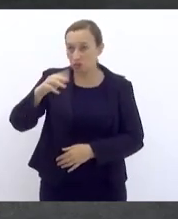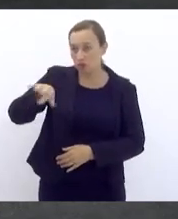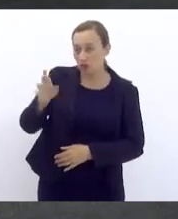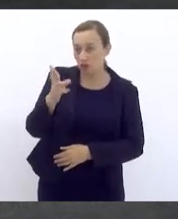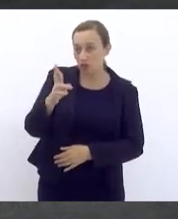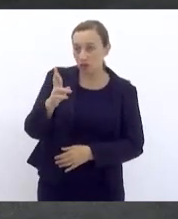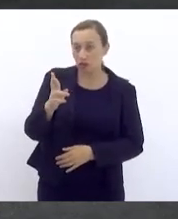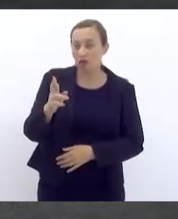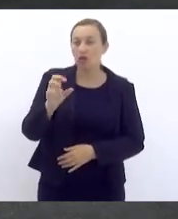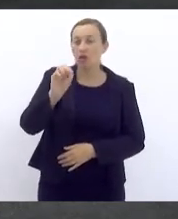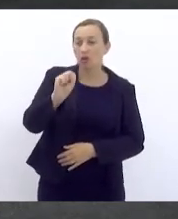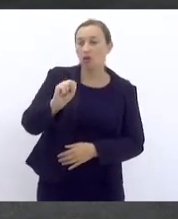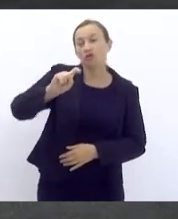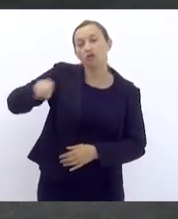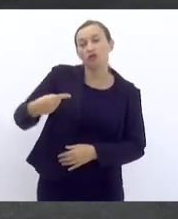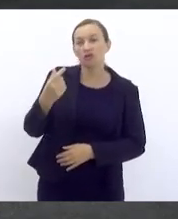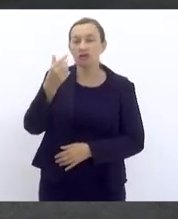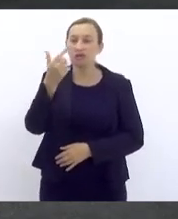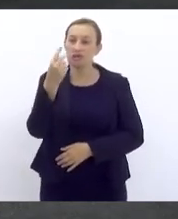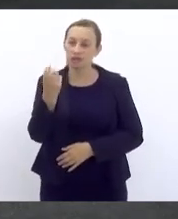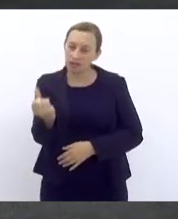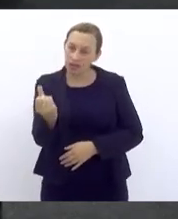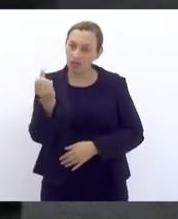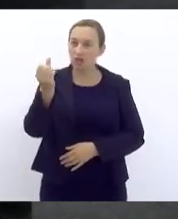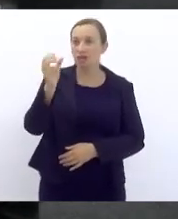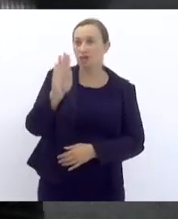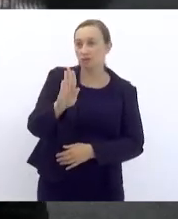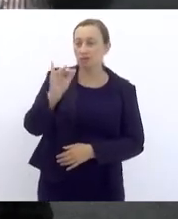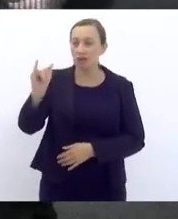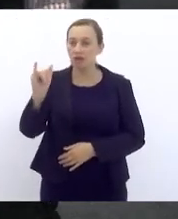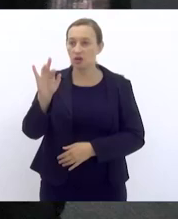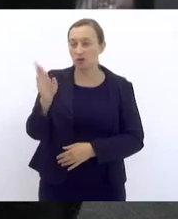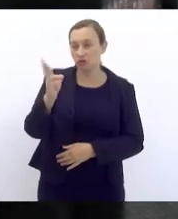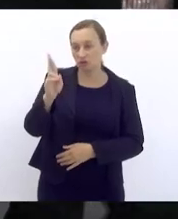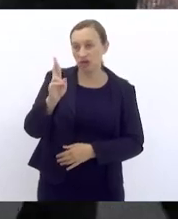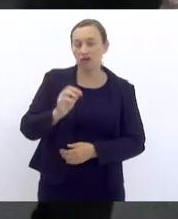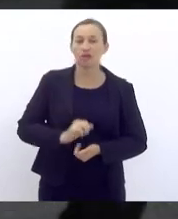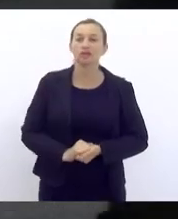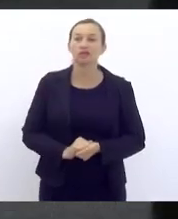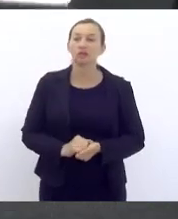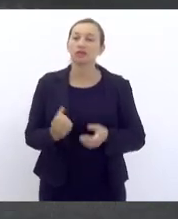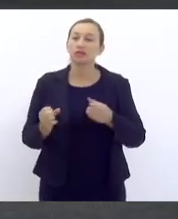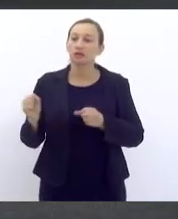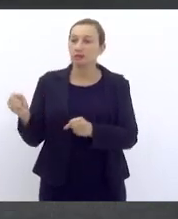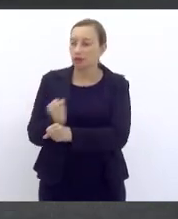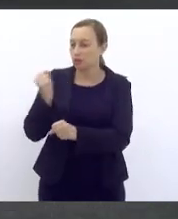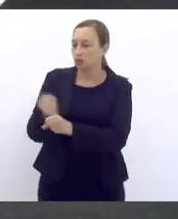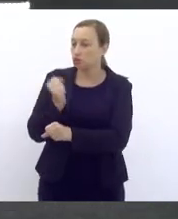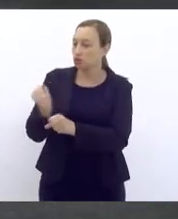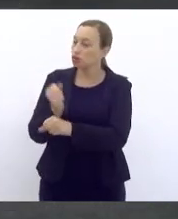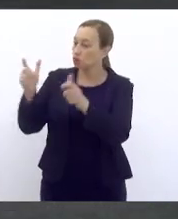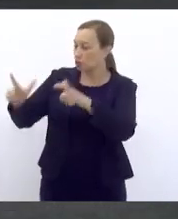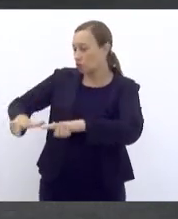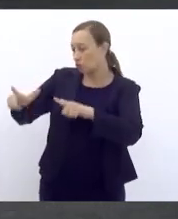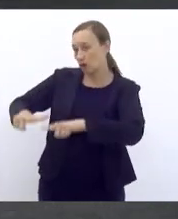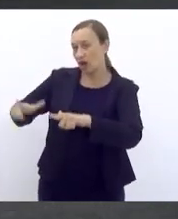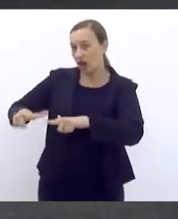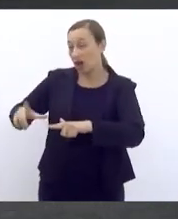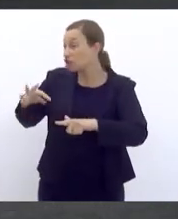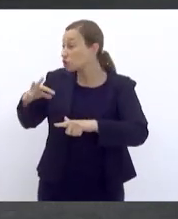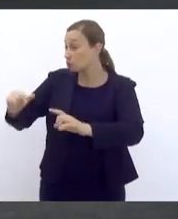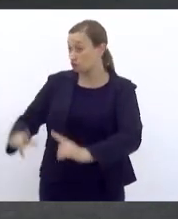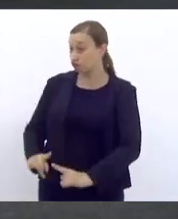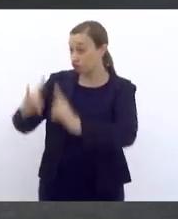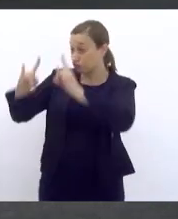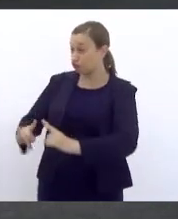8,6 bilhões de reais para construir aquela parafernalha toda, aqueles prédios